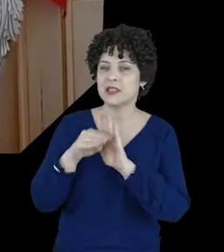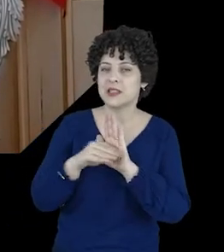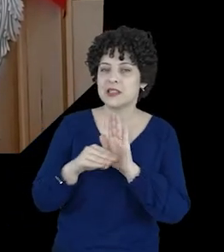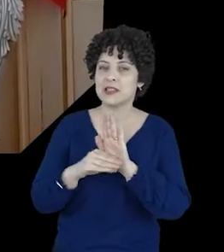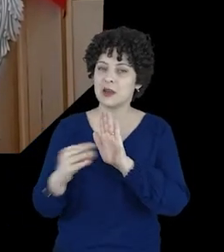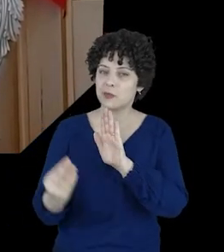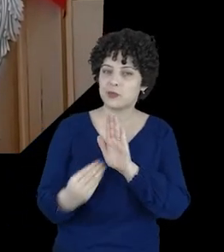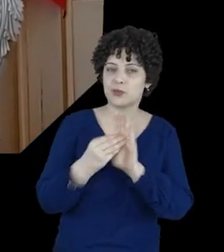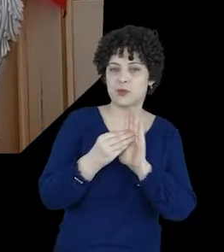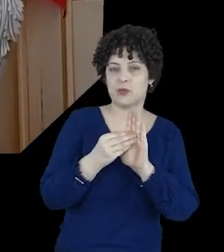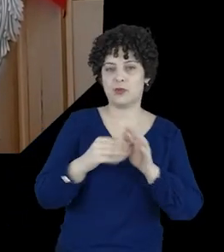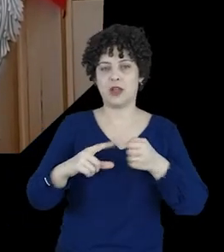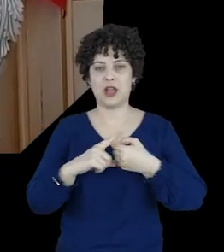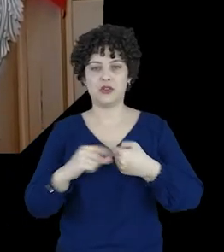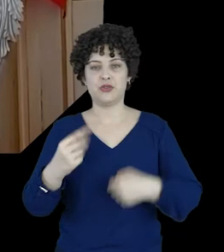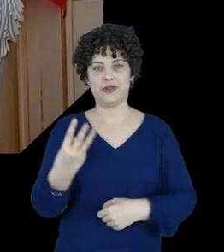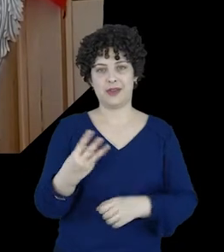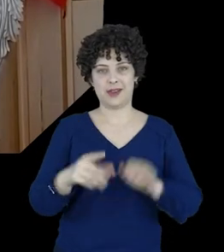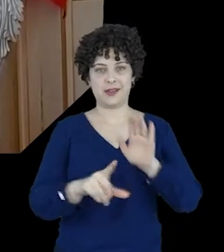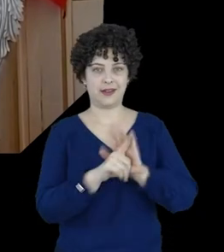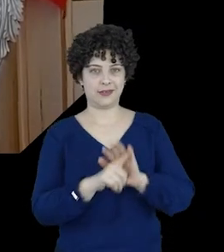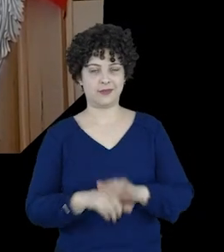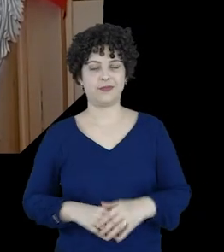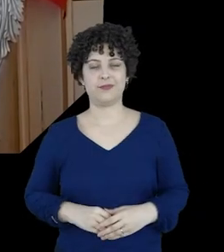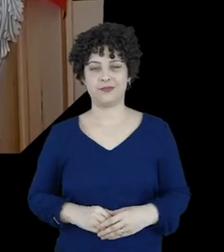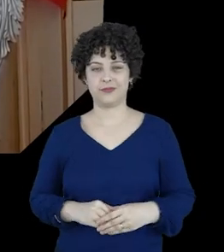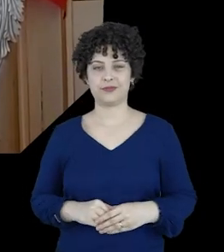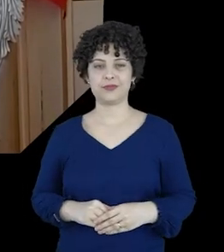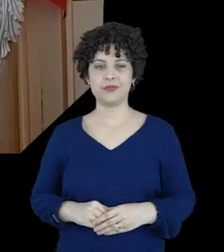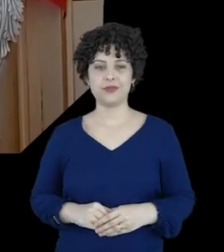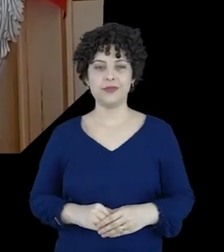enquadradas e foram incluídas no artigo 3 da lei.